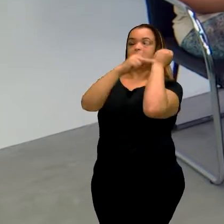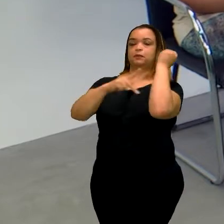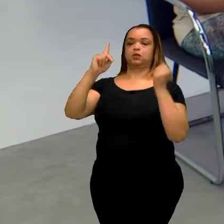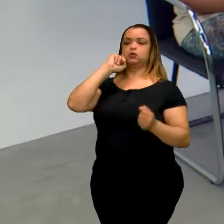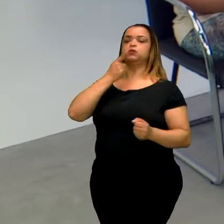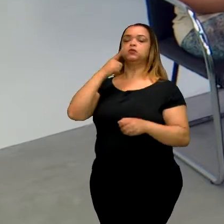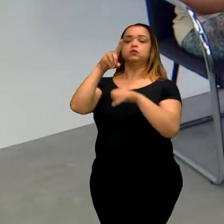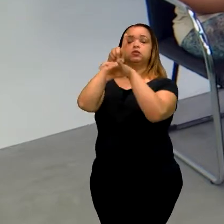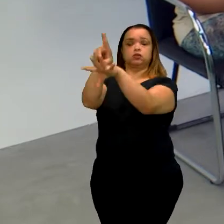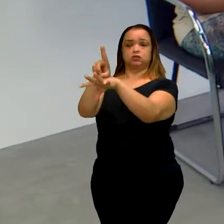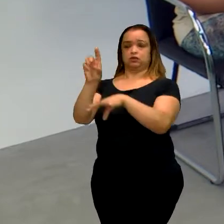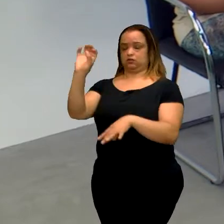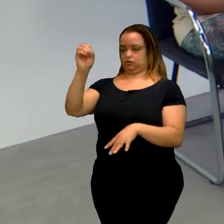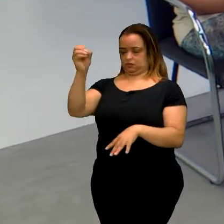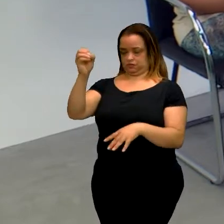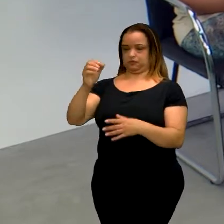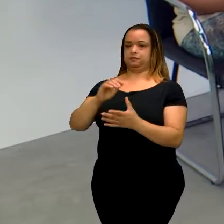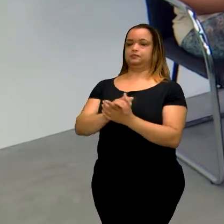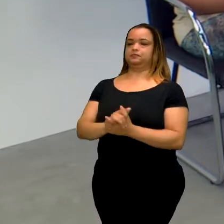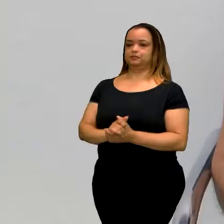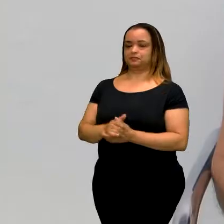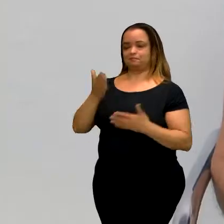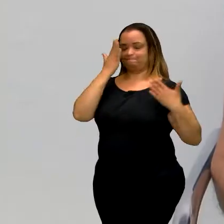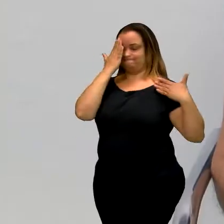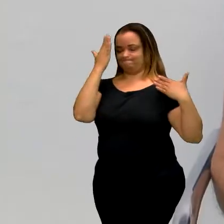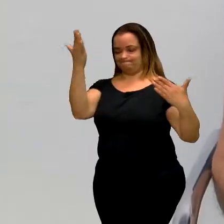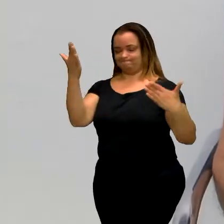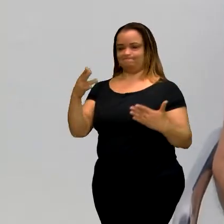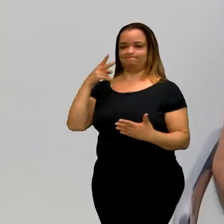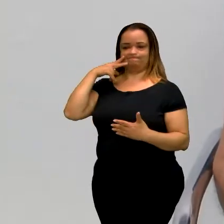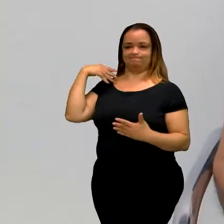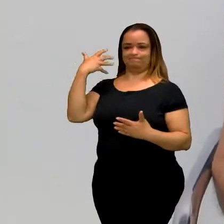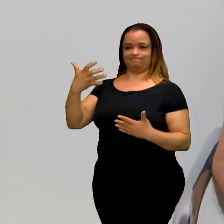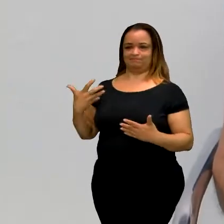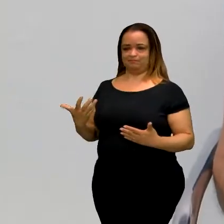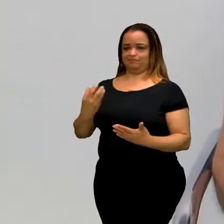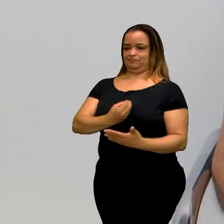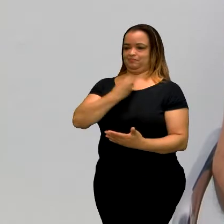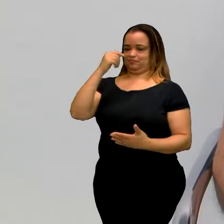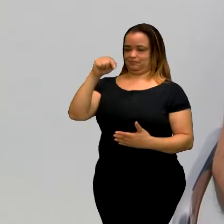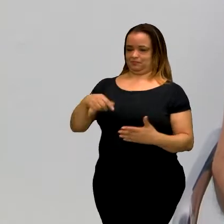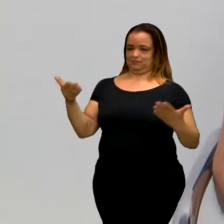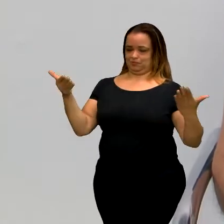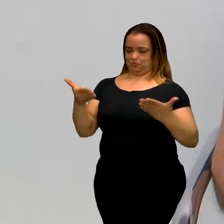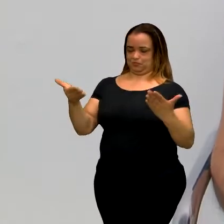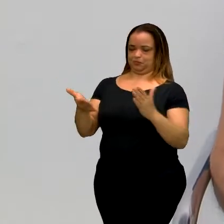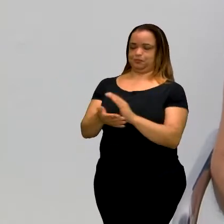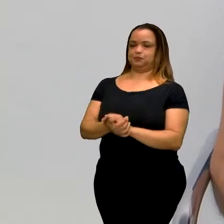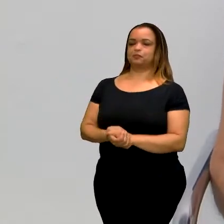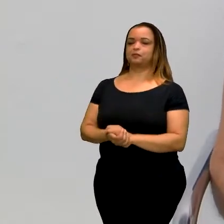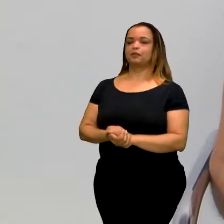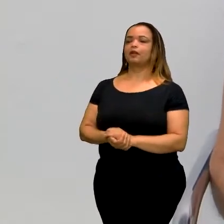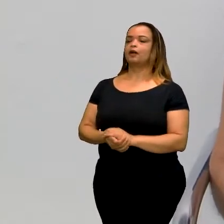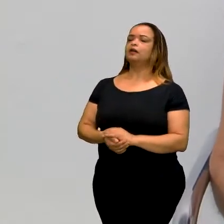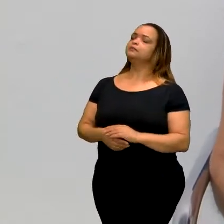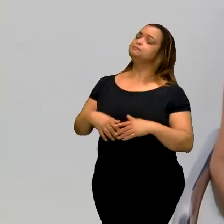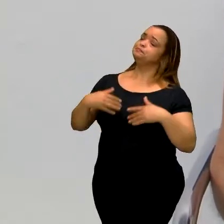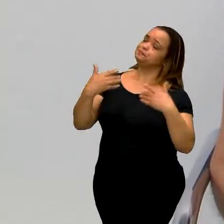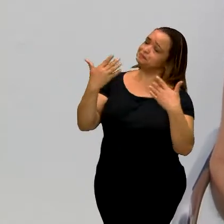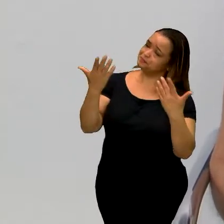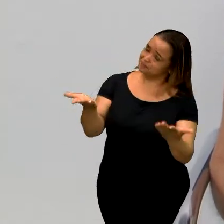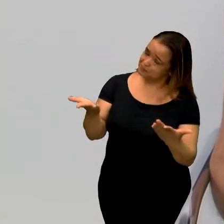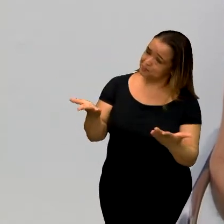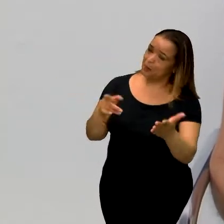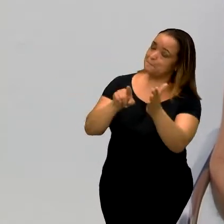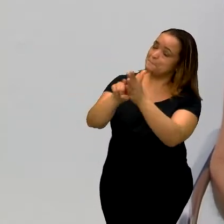Diocese de Osasco. Muito obrigada, viu, Ana Paula, por você estar aqui com a gente também. Mas, Sueli, a